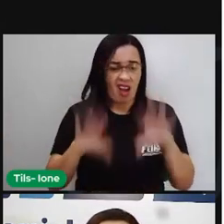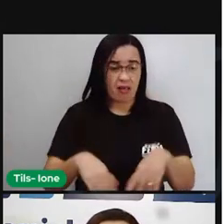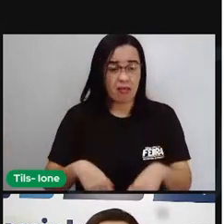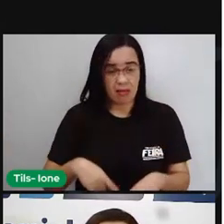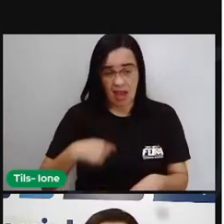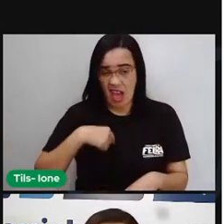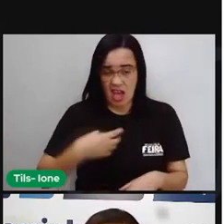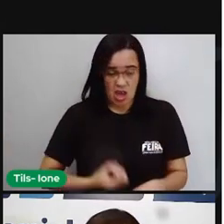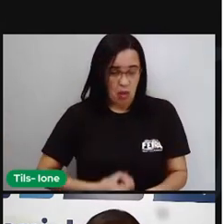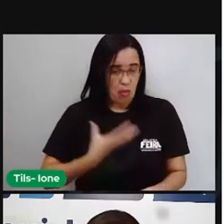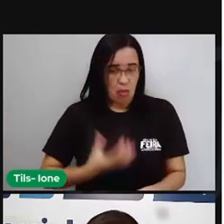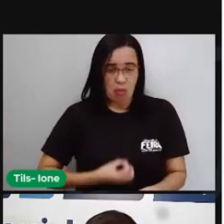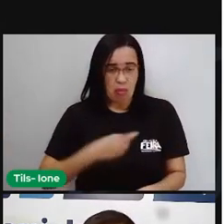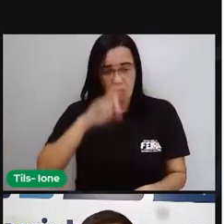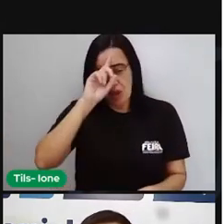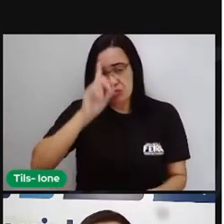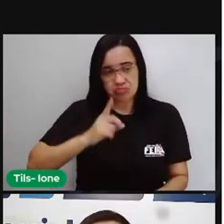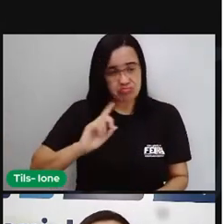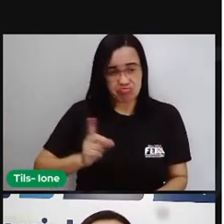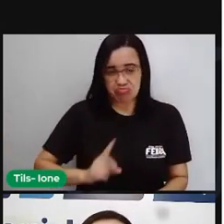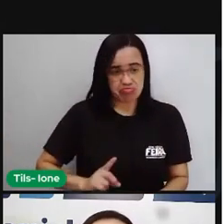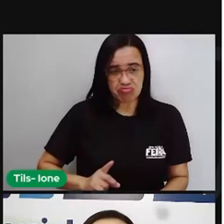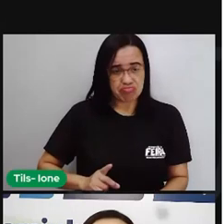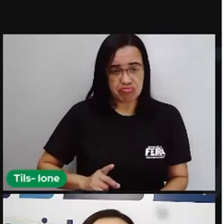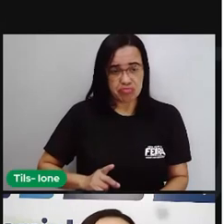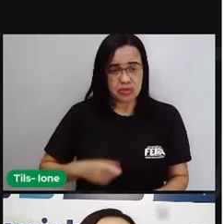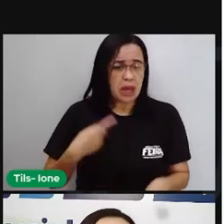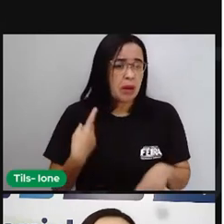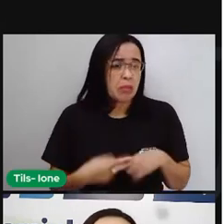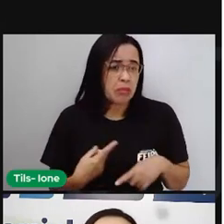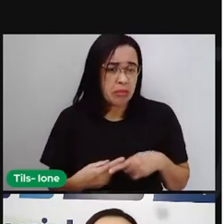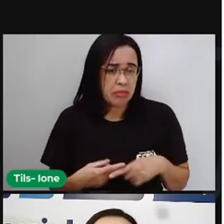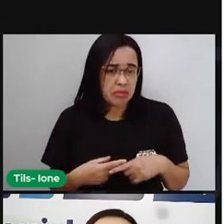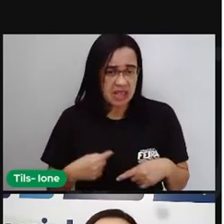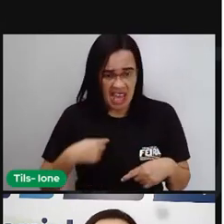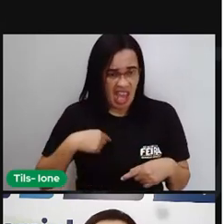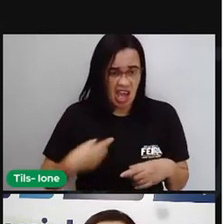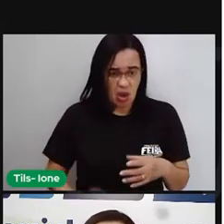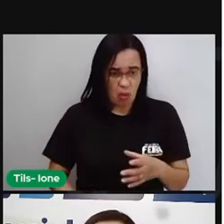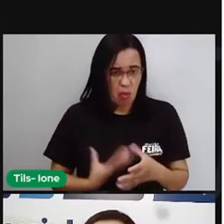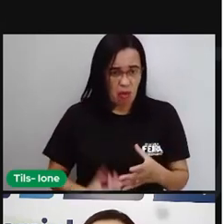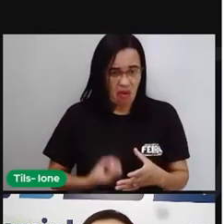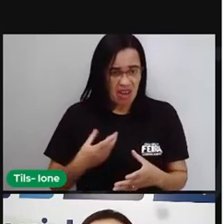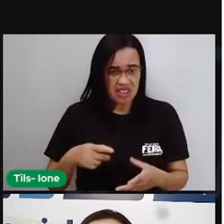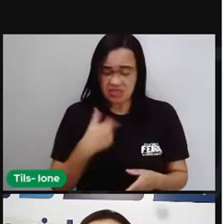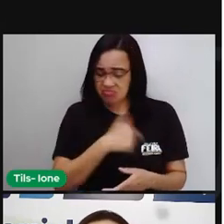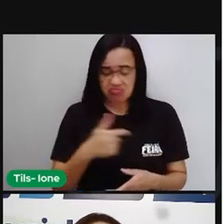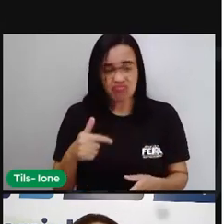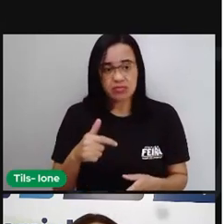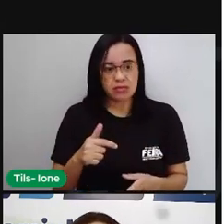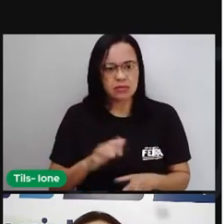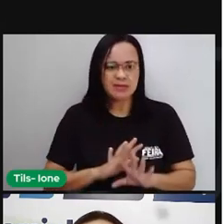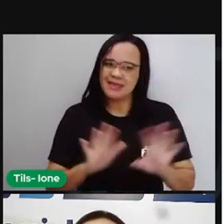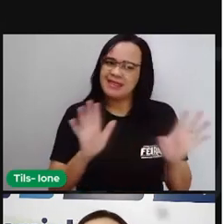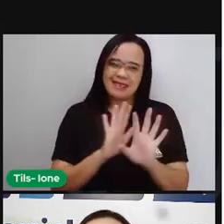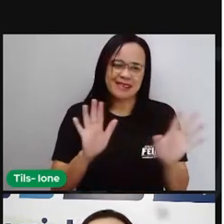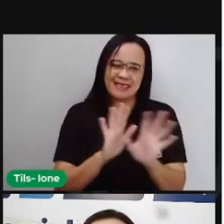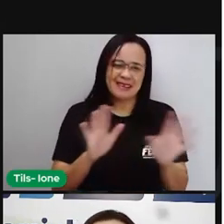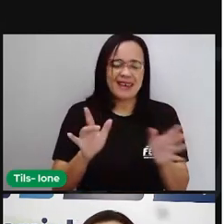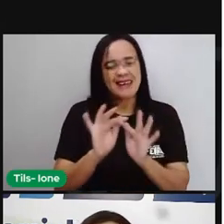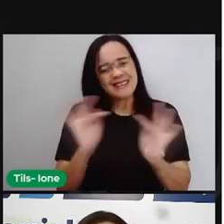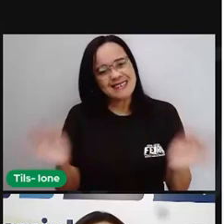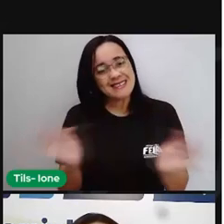muito simples de ser feito. Porque vai falar da nossa emoção, dos nossos sentimentos, do nosso